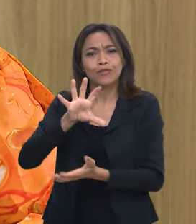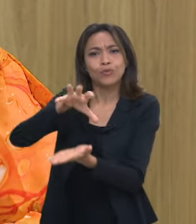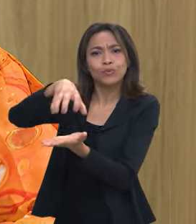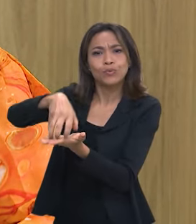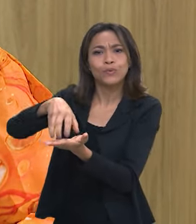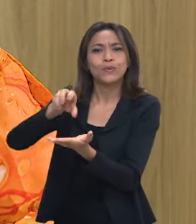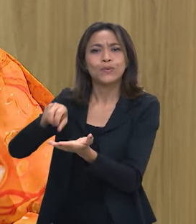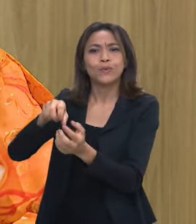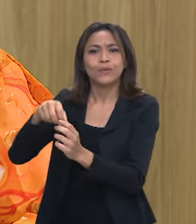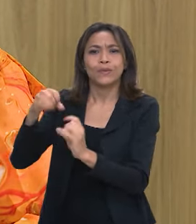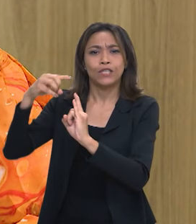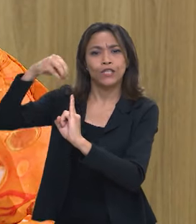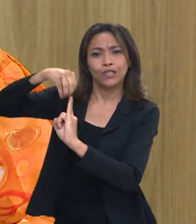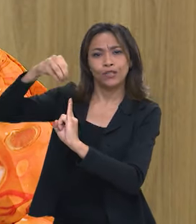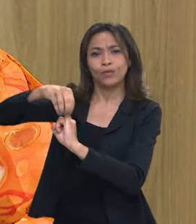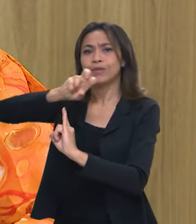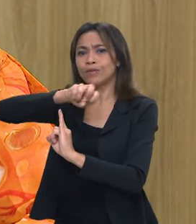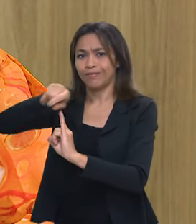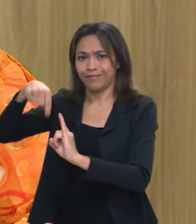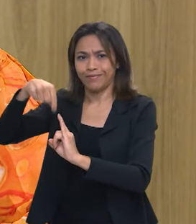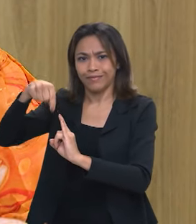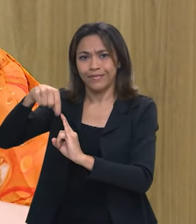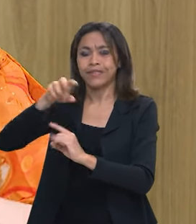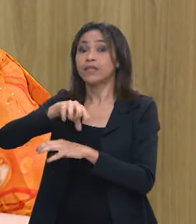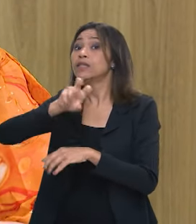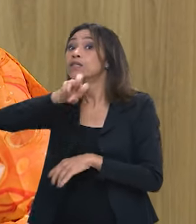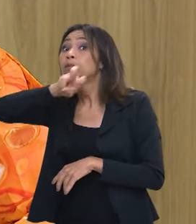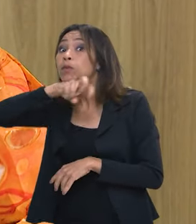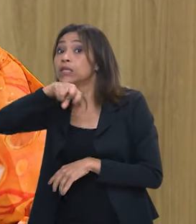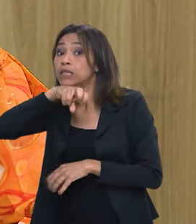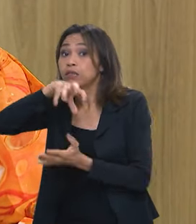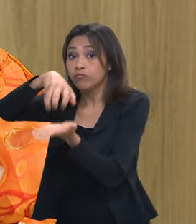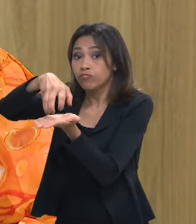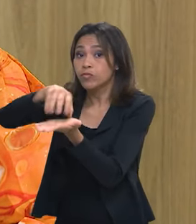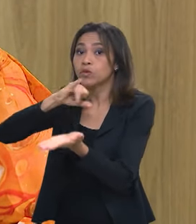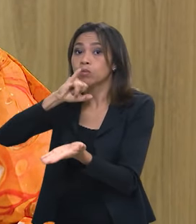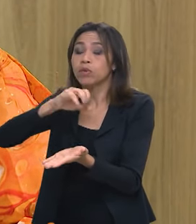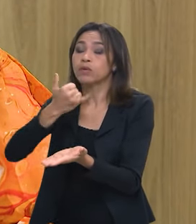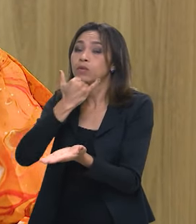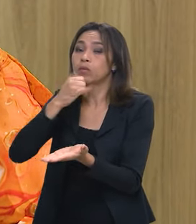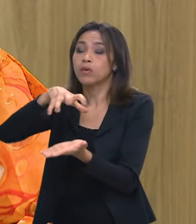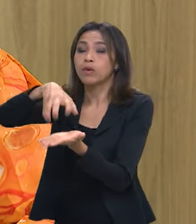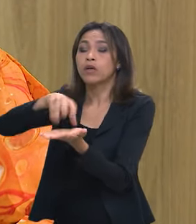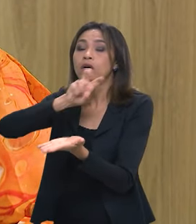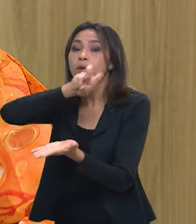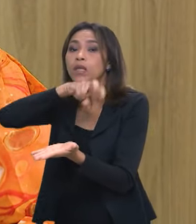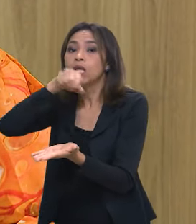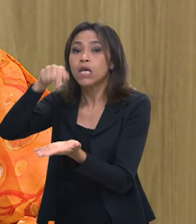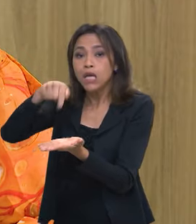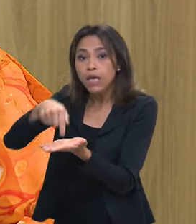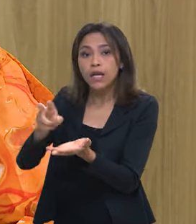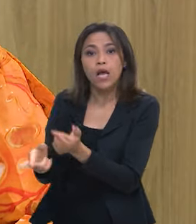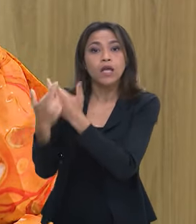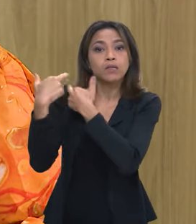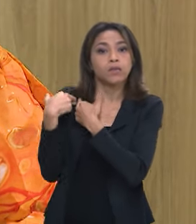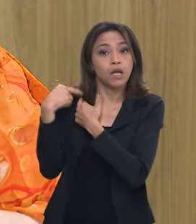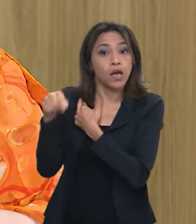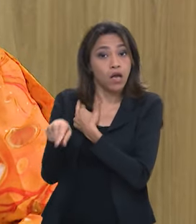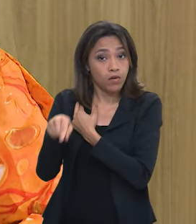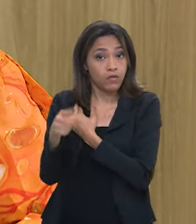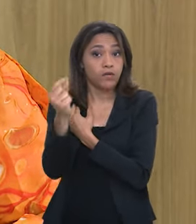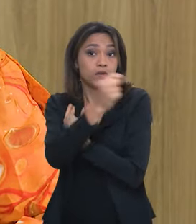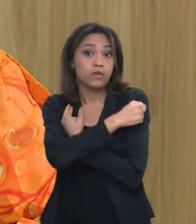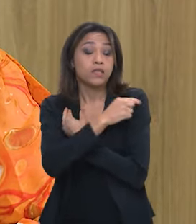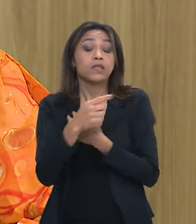Instituto Butantan que produz essa vacina um dos nossos laboratórios públicos nacionais e